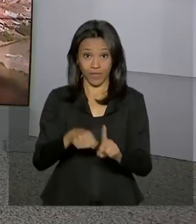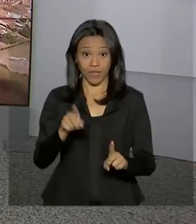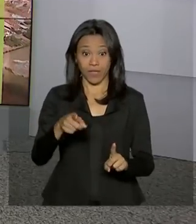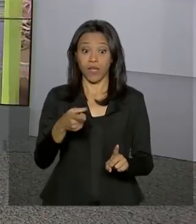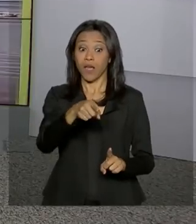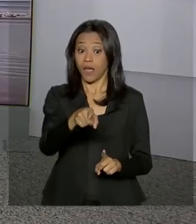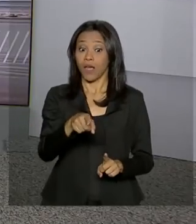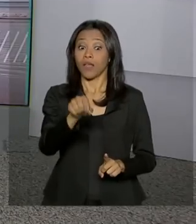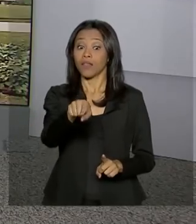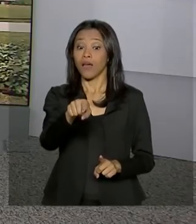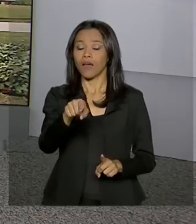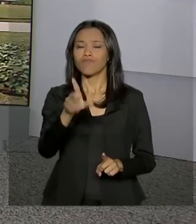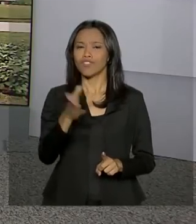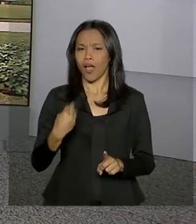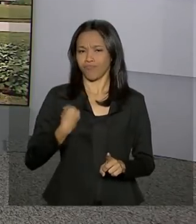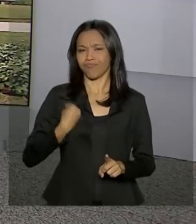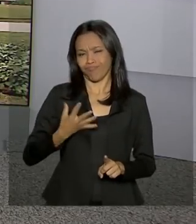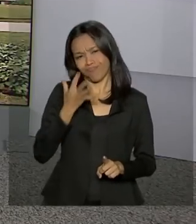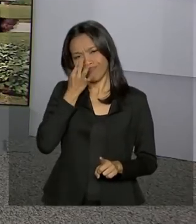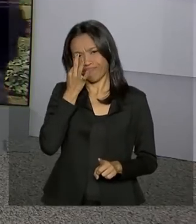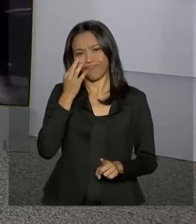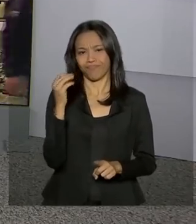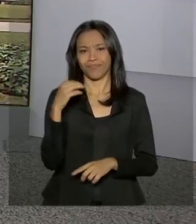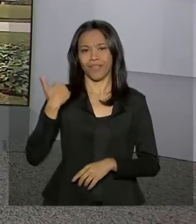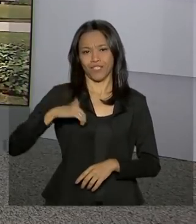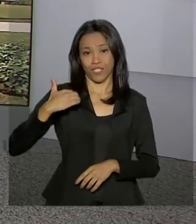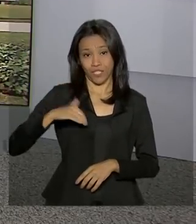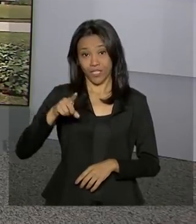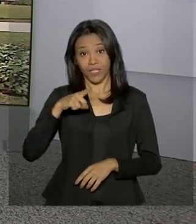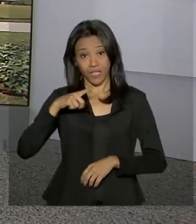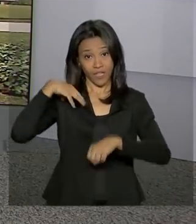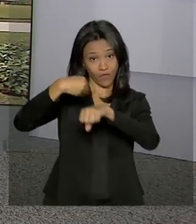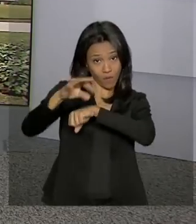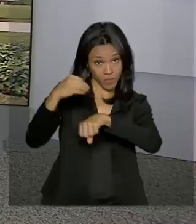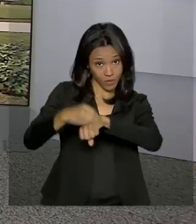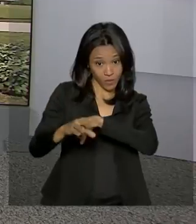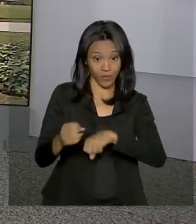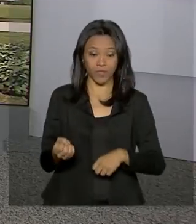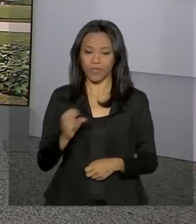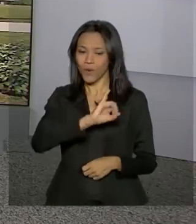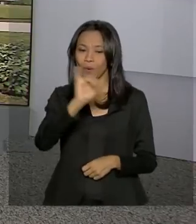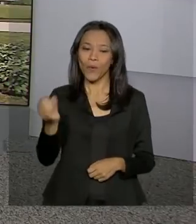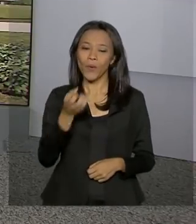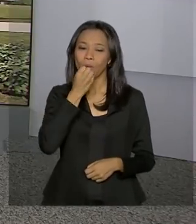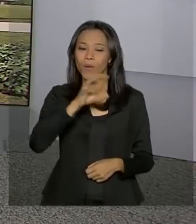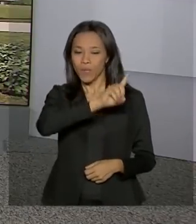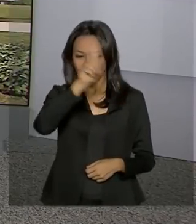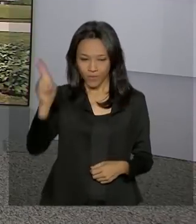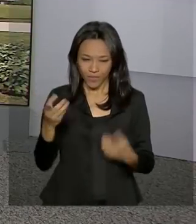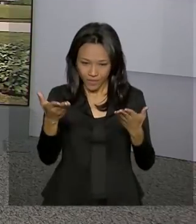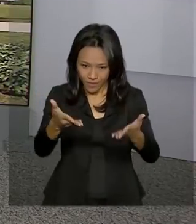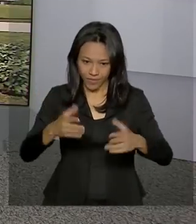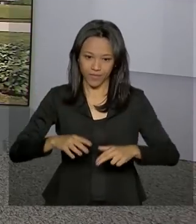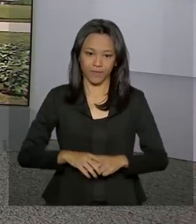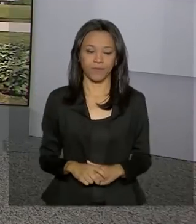repórter Pablo Mundin já está em Buenos Aires e traz ao vivo pra gente as informações. Olá, Pablo, bom dia pra você.